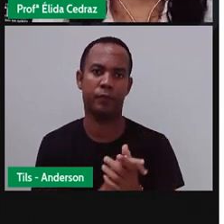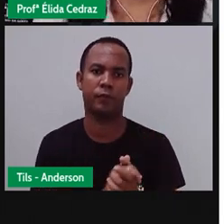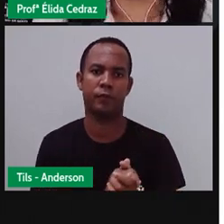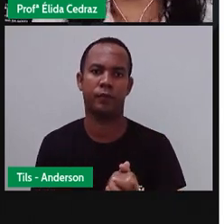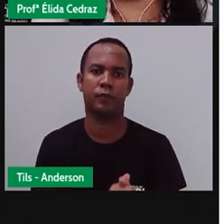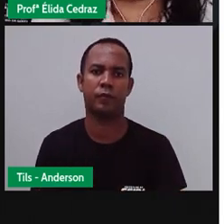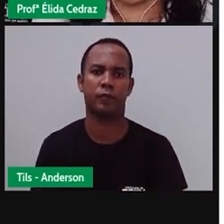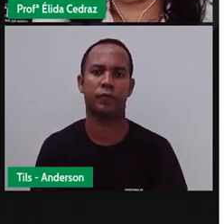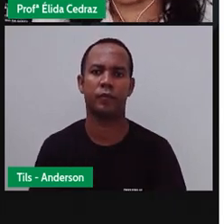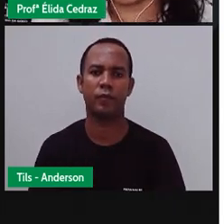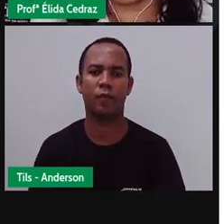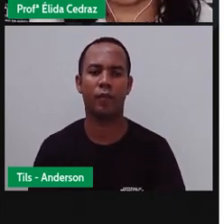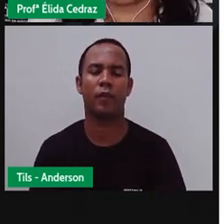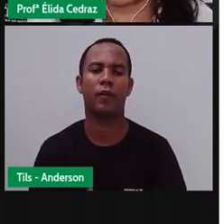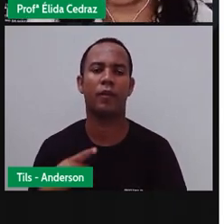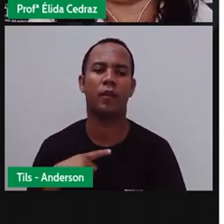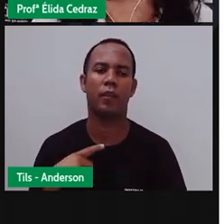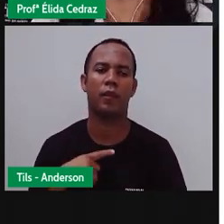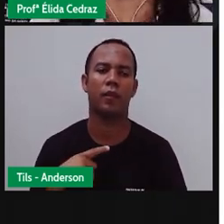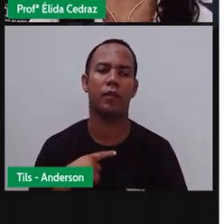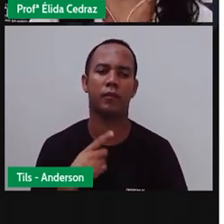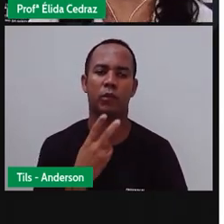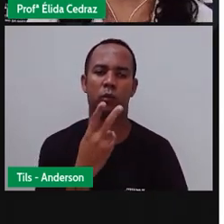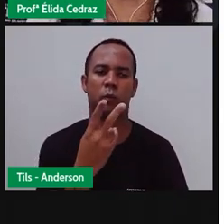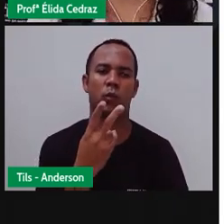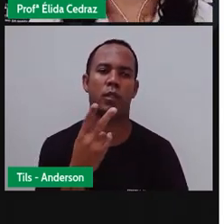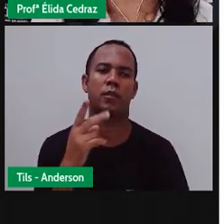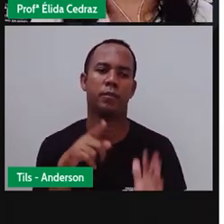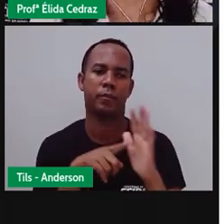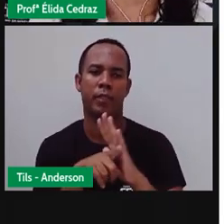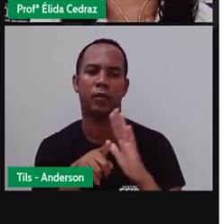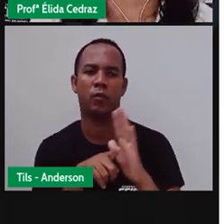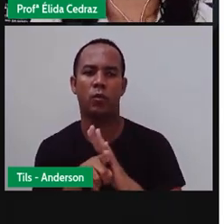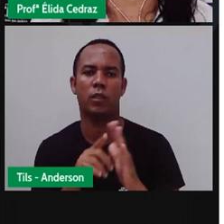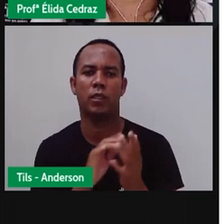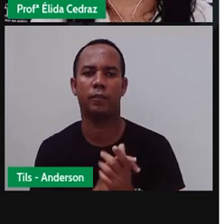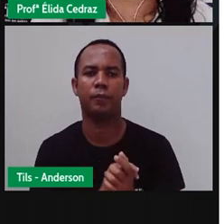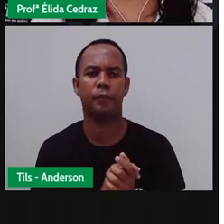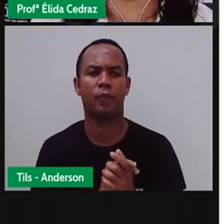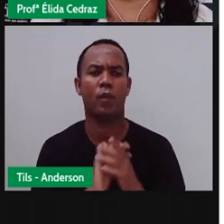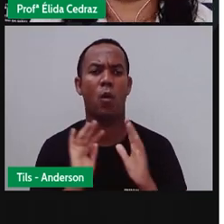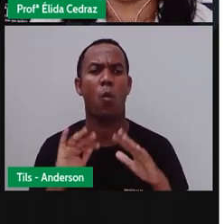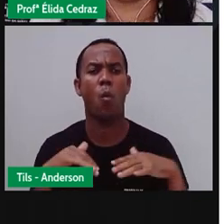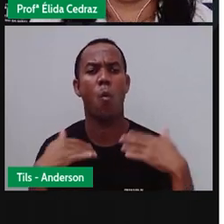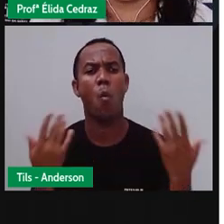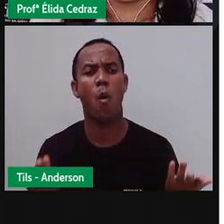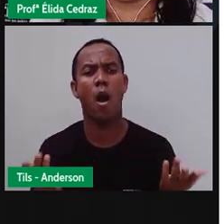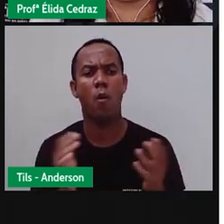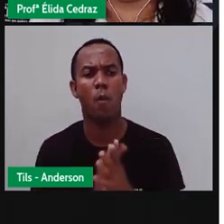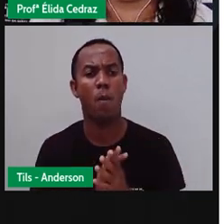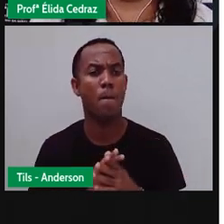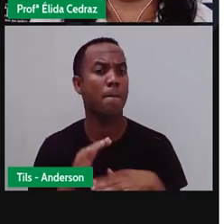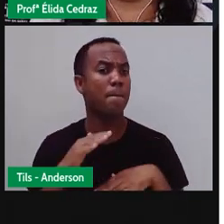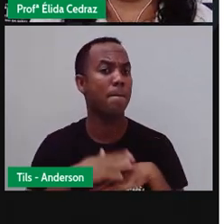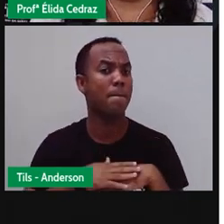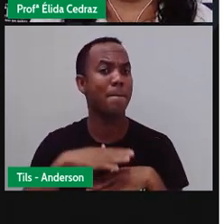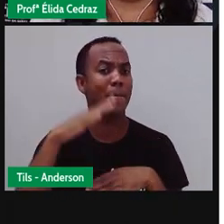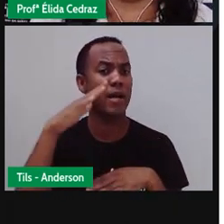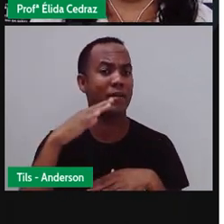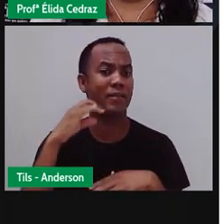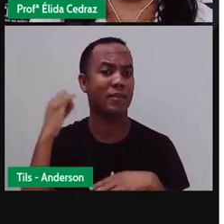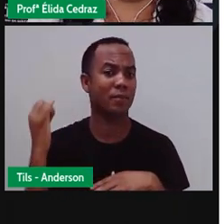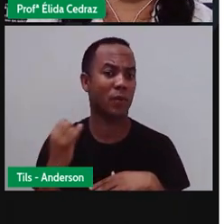Agora, Pró, tem duas perguntinhas para você. Qual é a parte mais importante de um texto jornalístico?